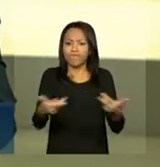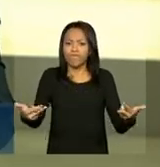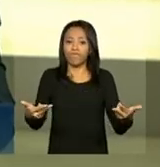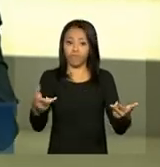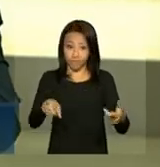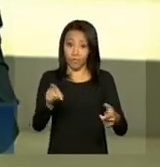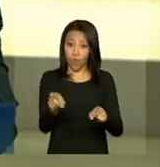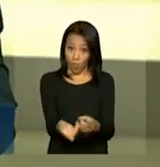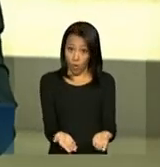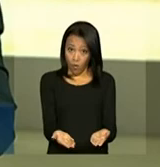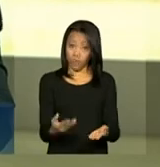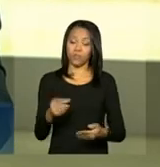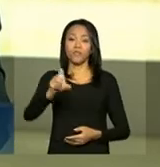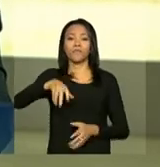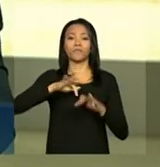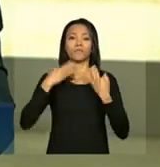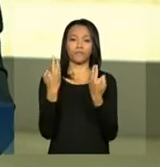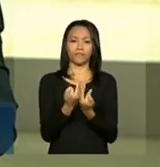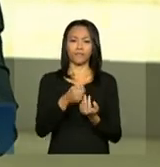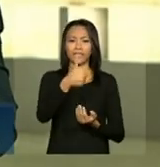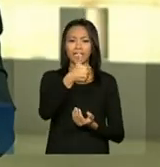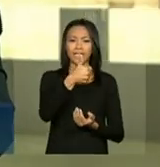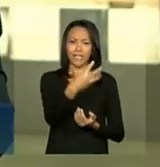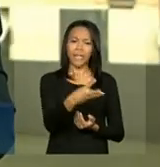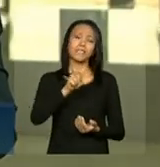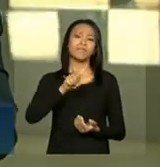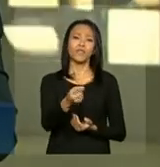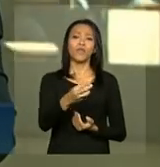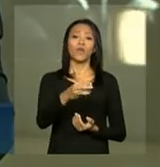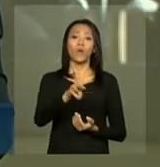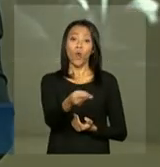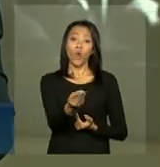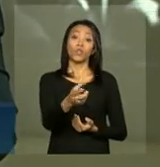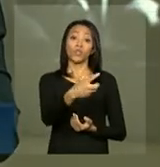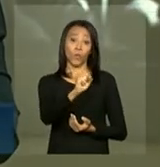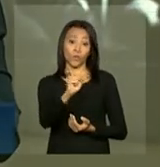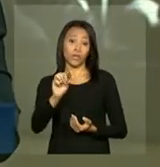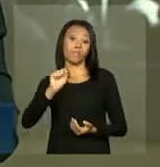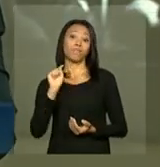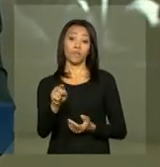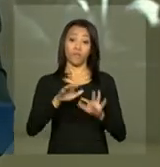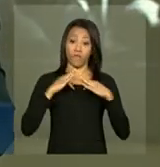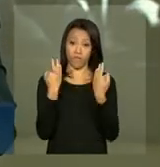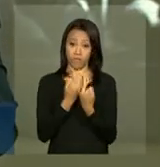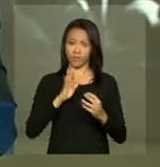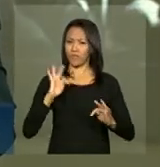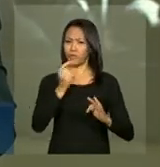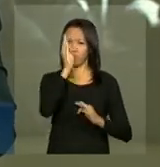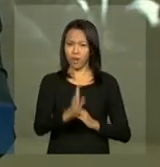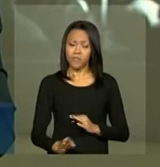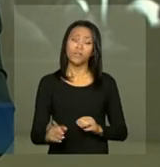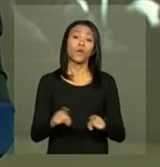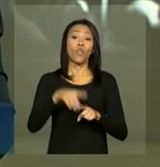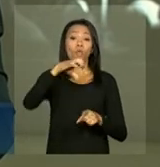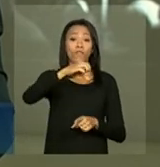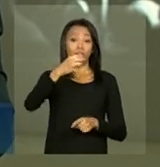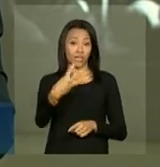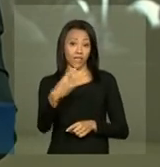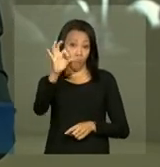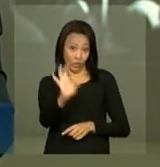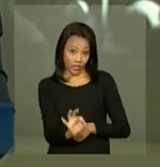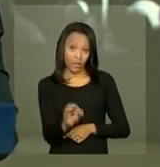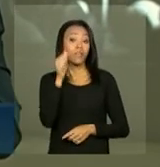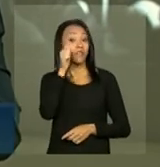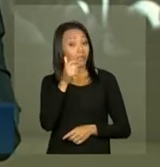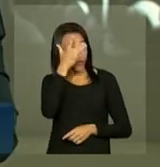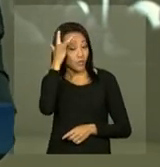Atualmente, o Bolsa Família atende a 13 milhões e 800 mil famílias de todo o país. E 93% dos titulares do